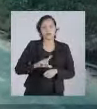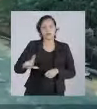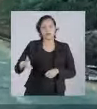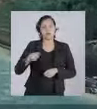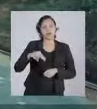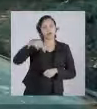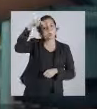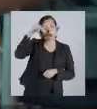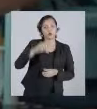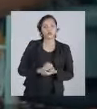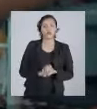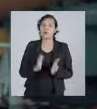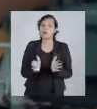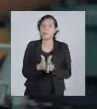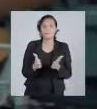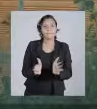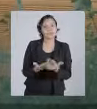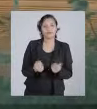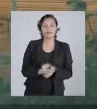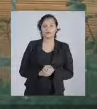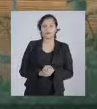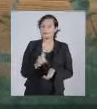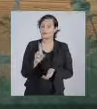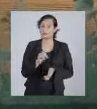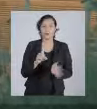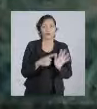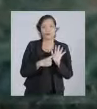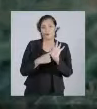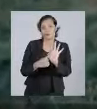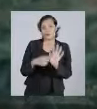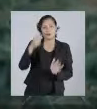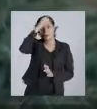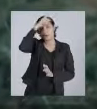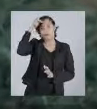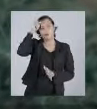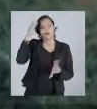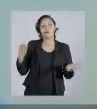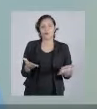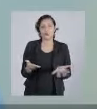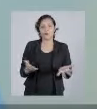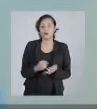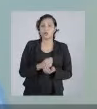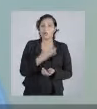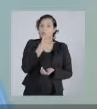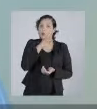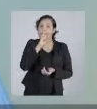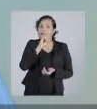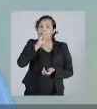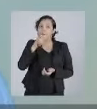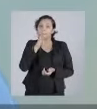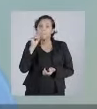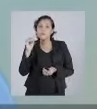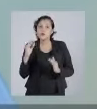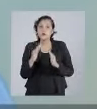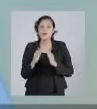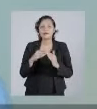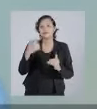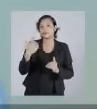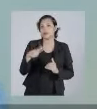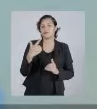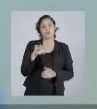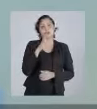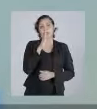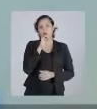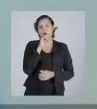norte de Manaus. Zonas humildes, que mal aparecem na propaganda do atual prefeito. Pelo menos 40 mil residências ainda